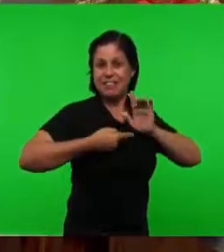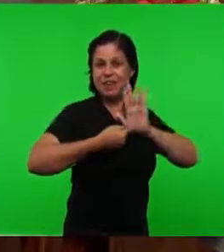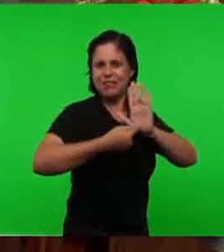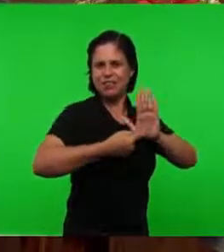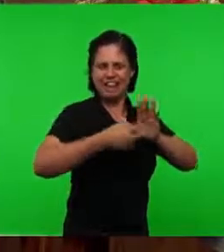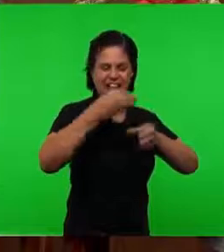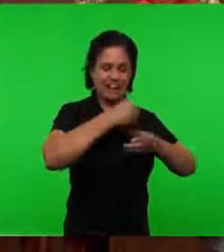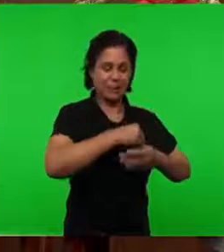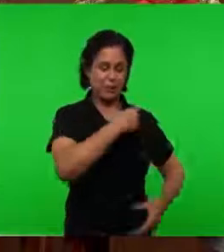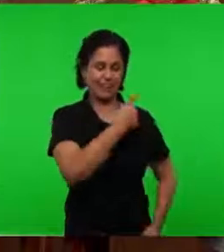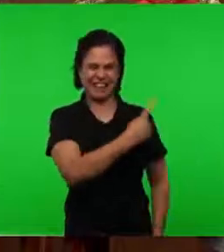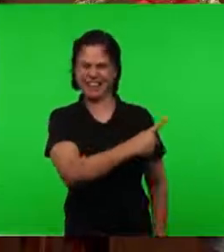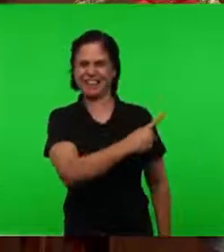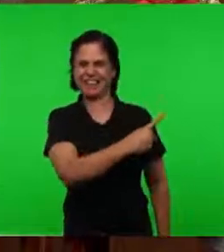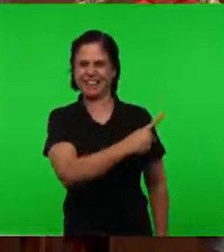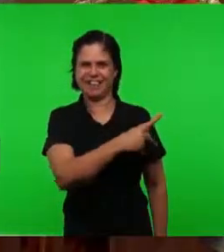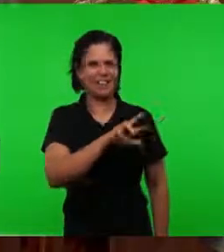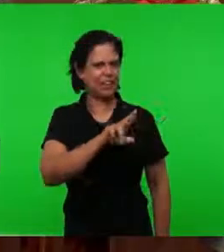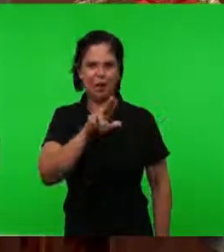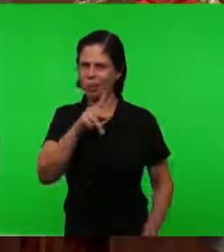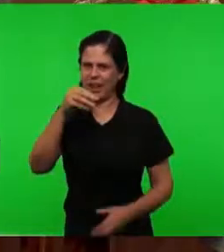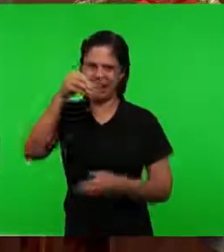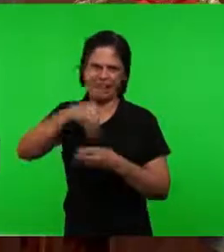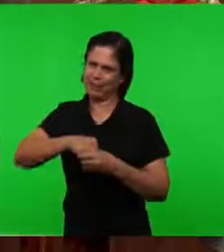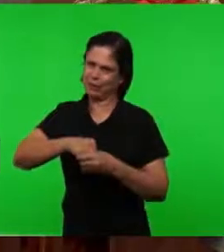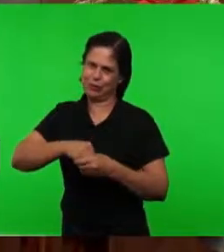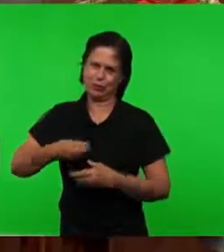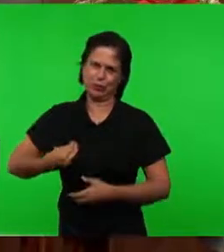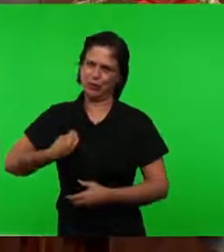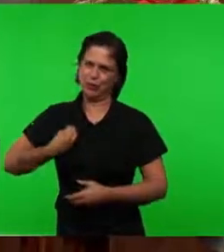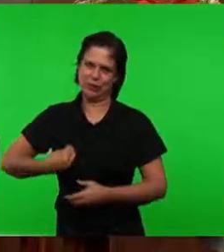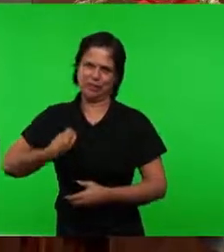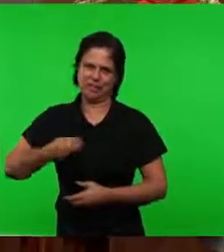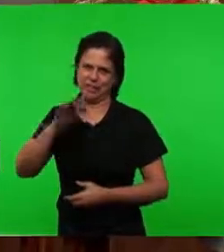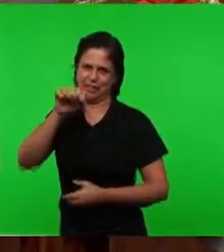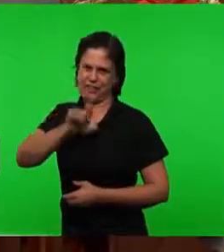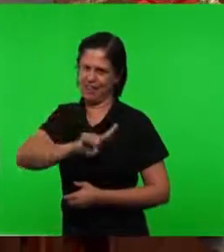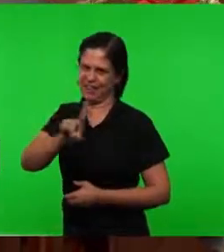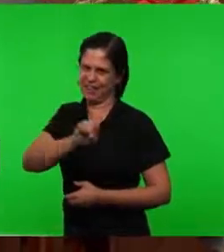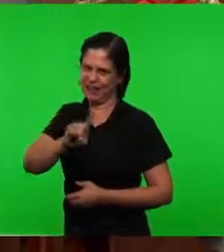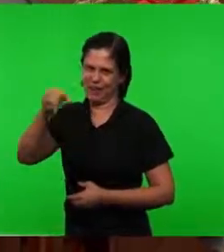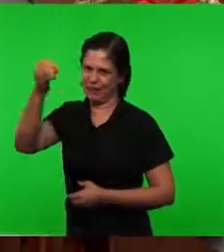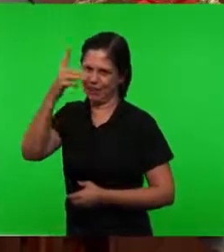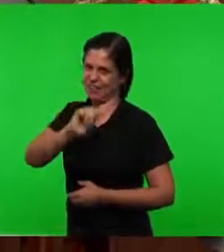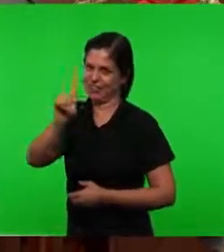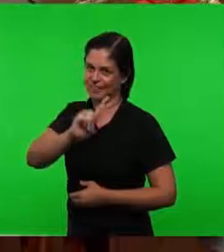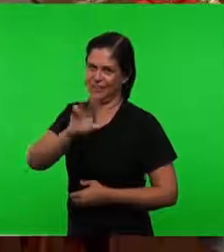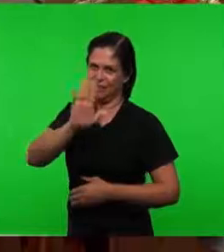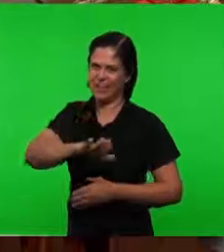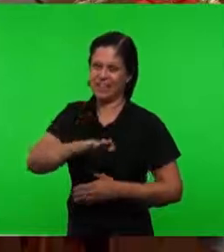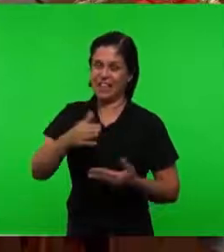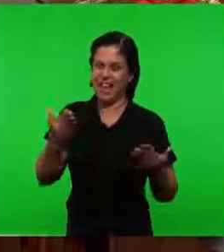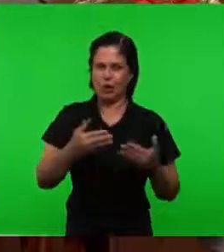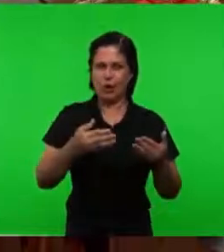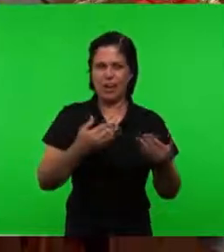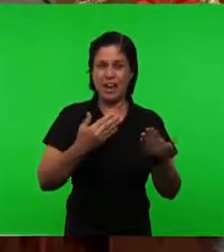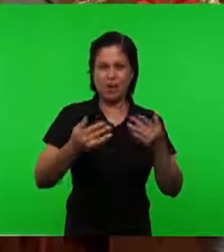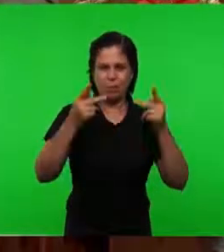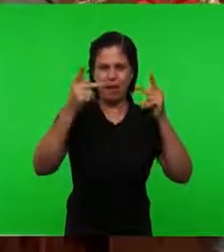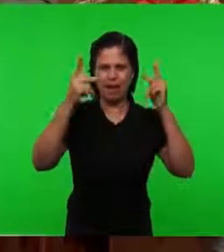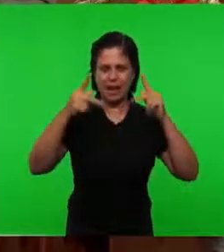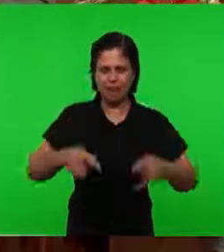Não é O que está Dentro dele Que é a revelação Mas é a aparência E agora Na próxima